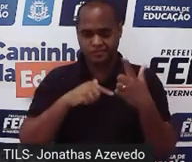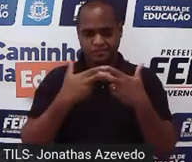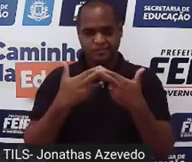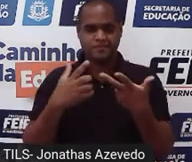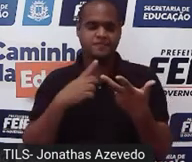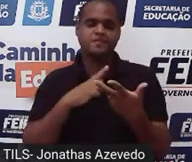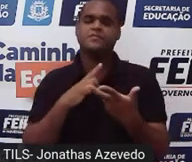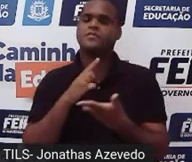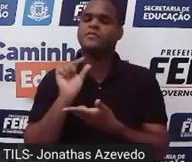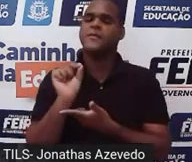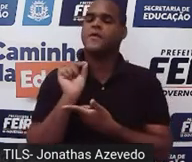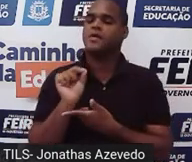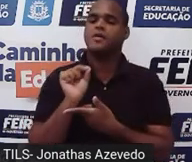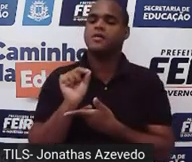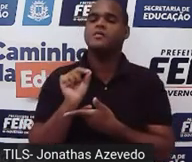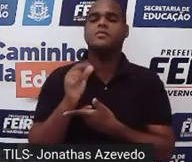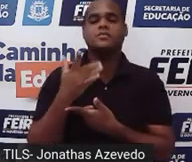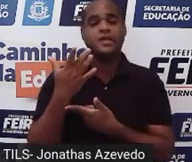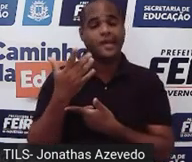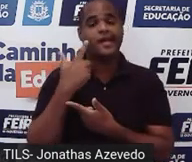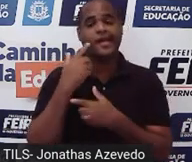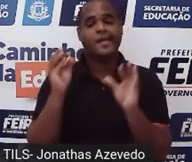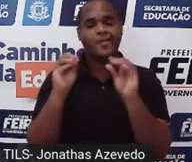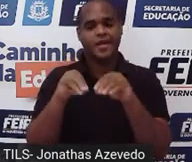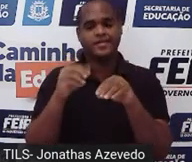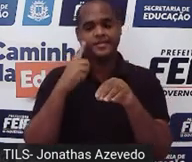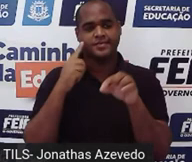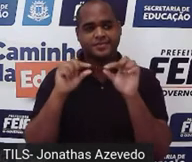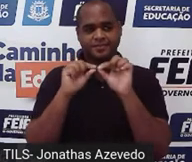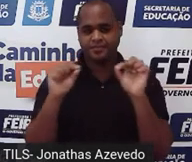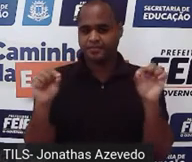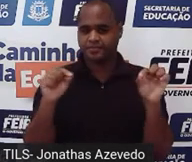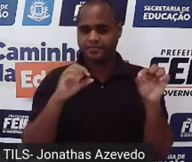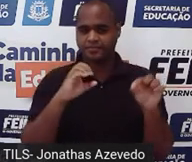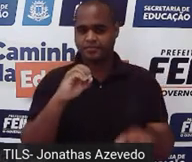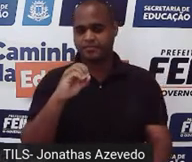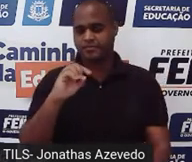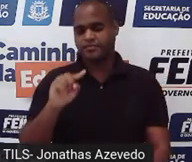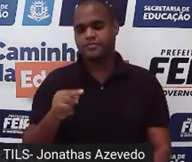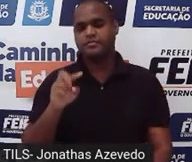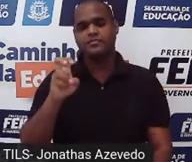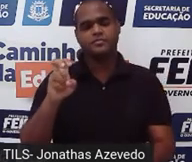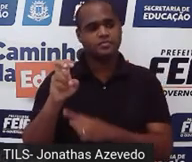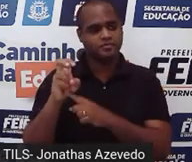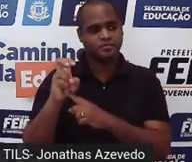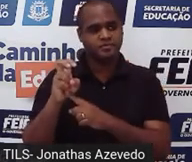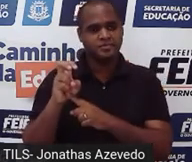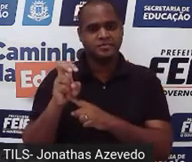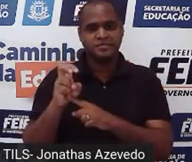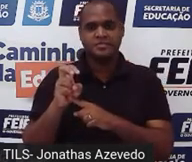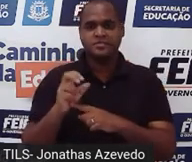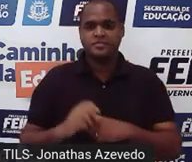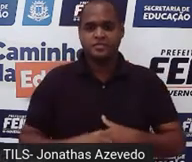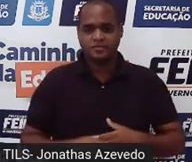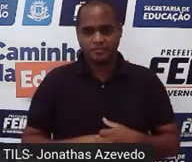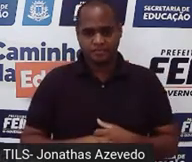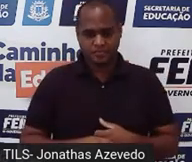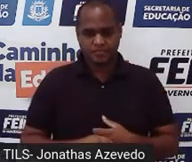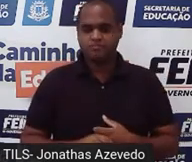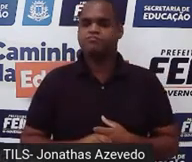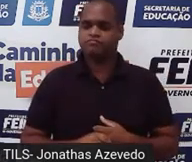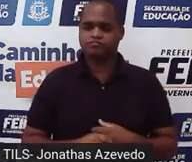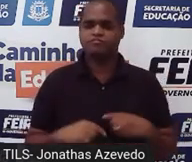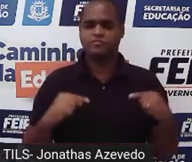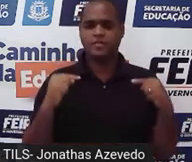tracinho e tá colocando ali a fração meio, que é o número 0,5, tá bom? Da mesma